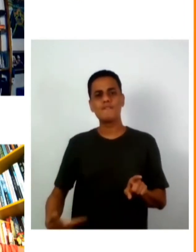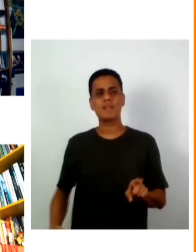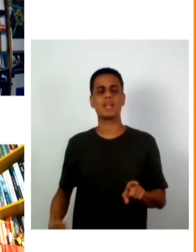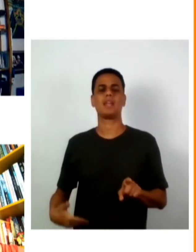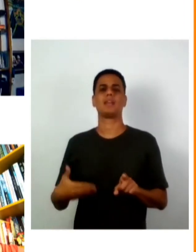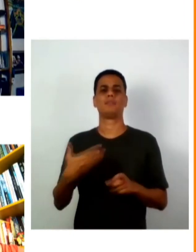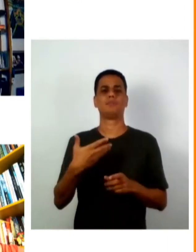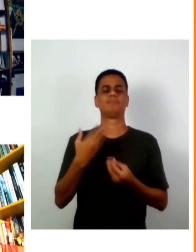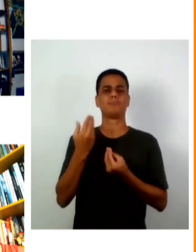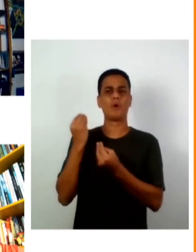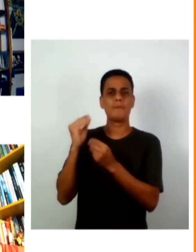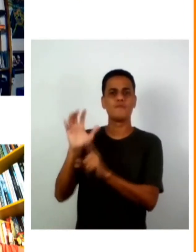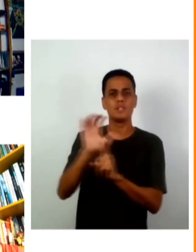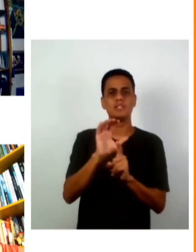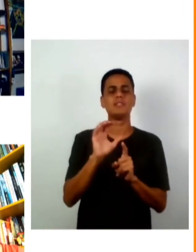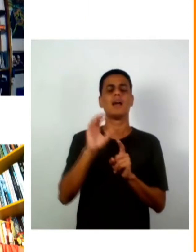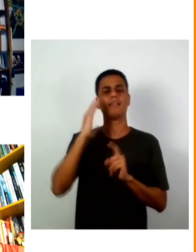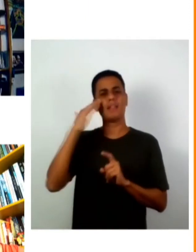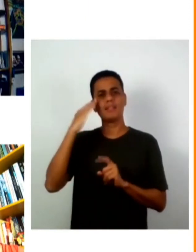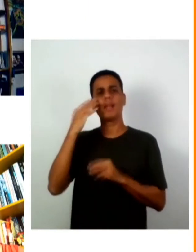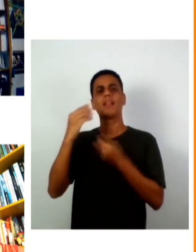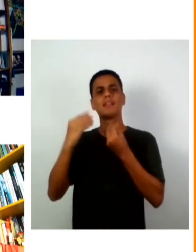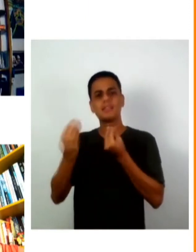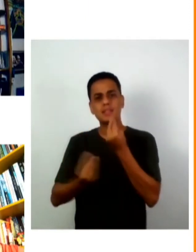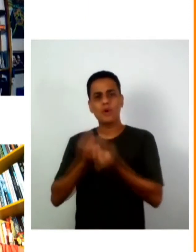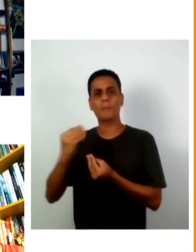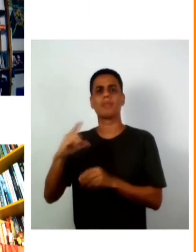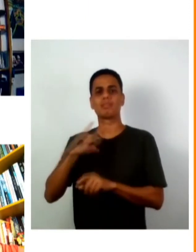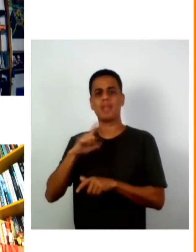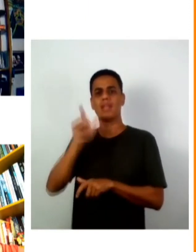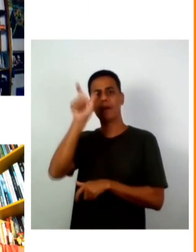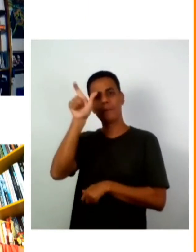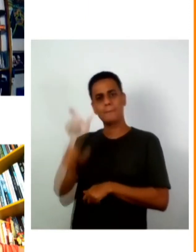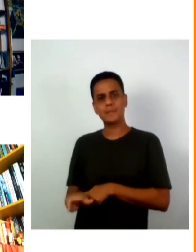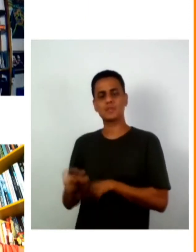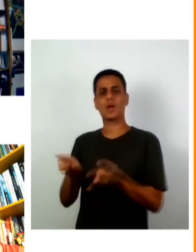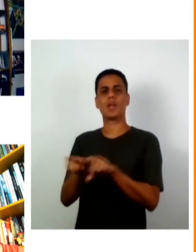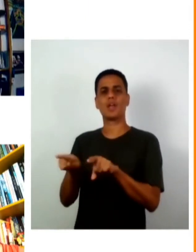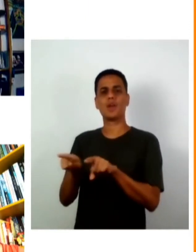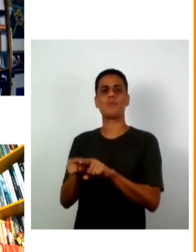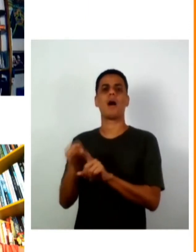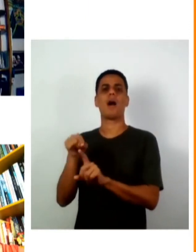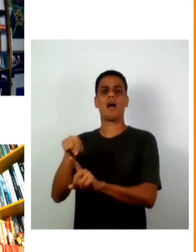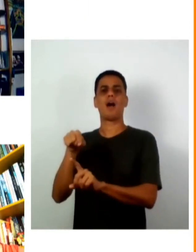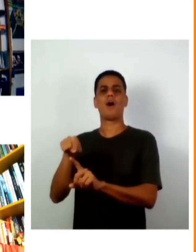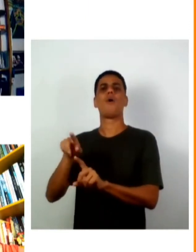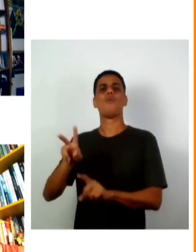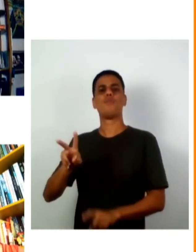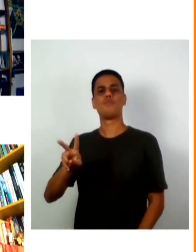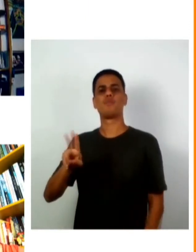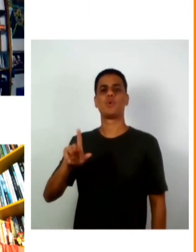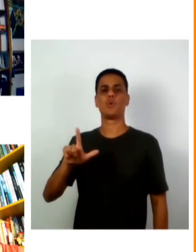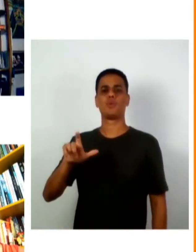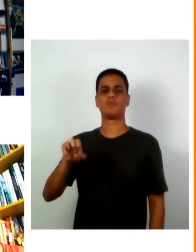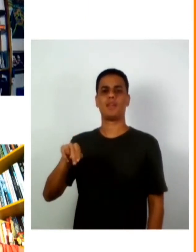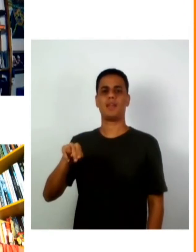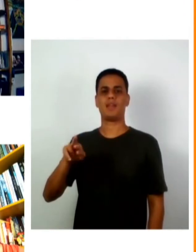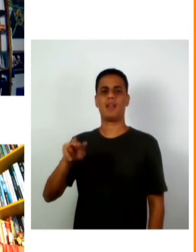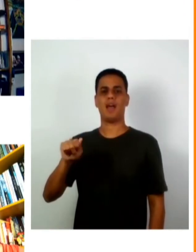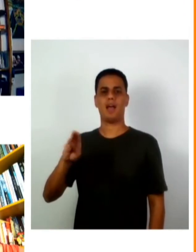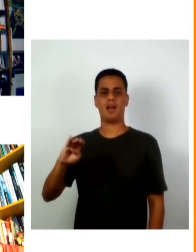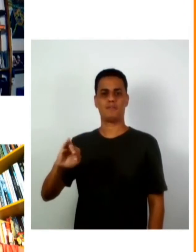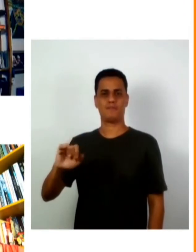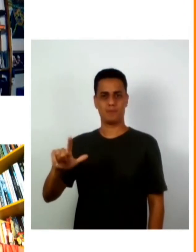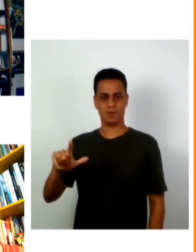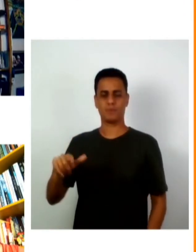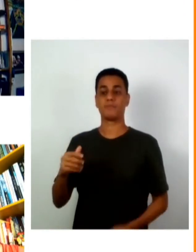a grupos vulneráveis e como valorizar ela completa por aqui como valorizar as lideranças culturais sobretudo as